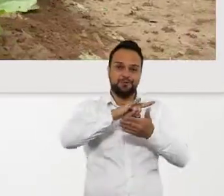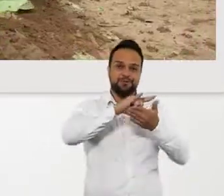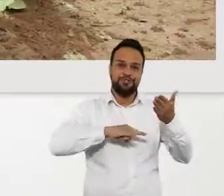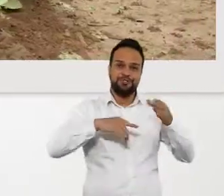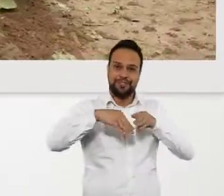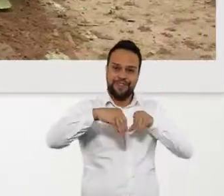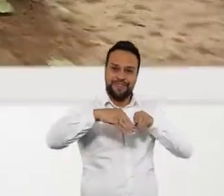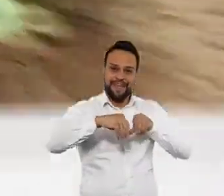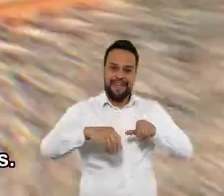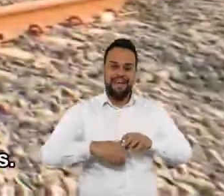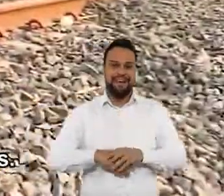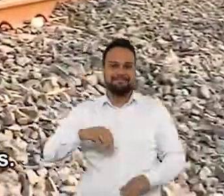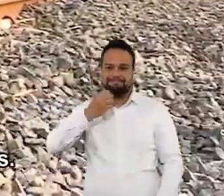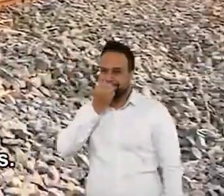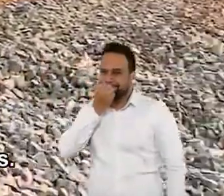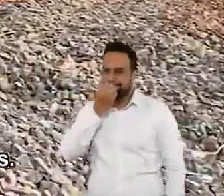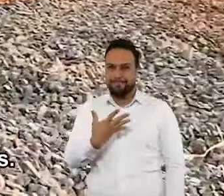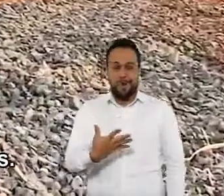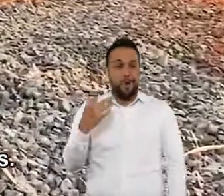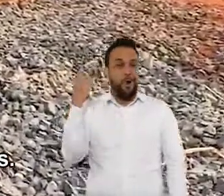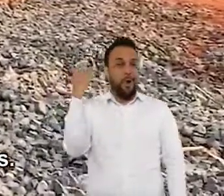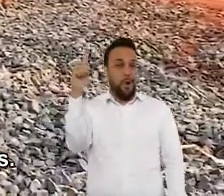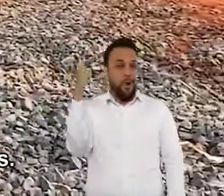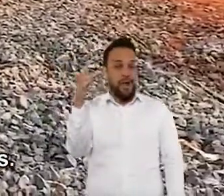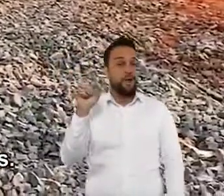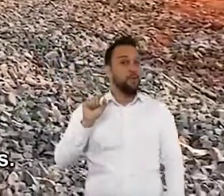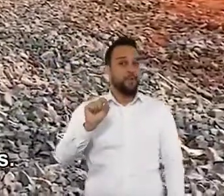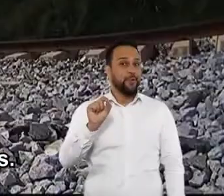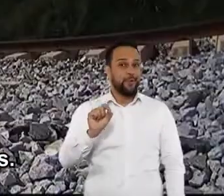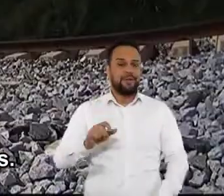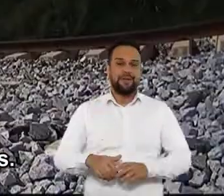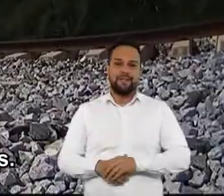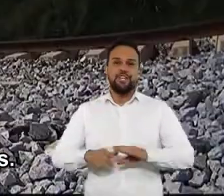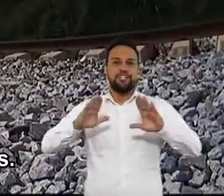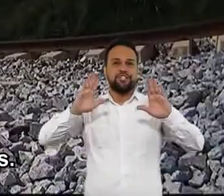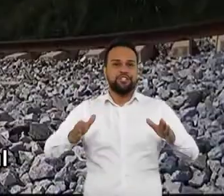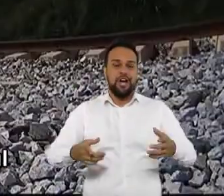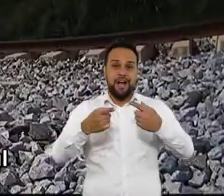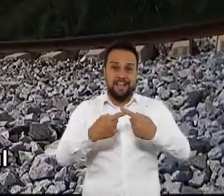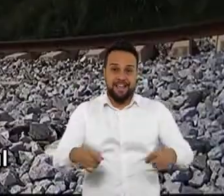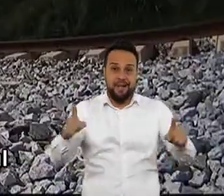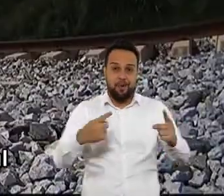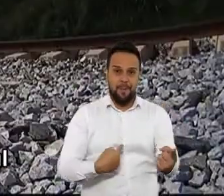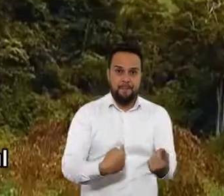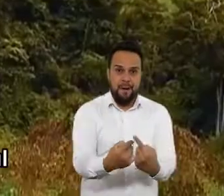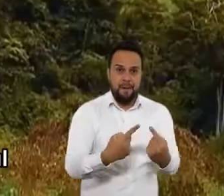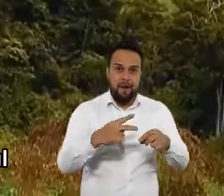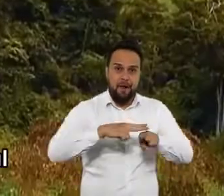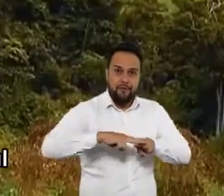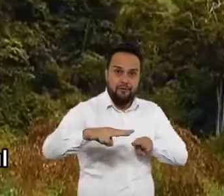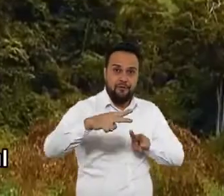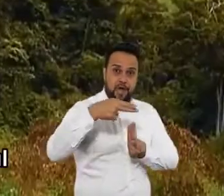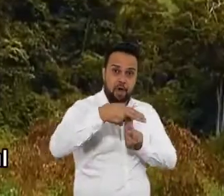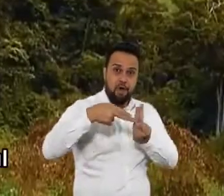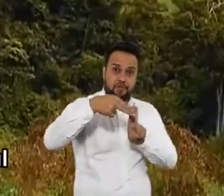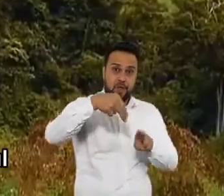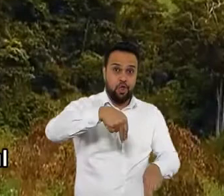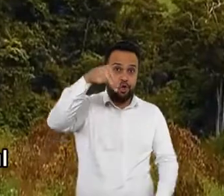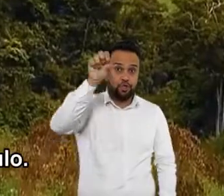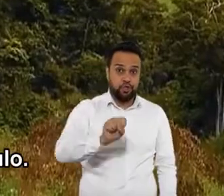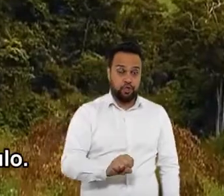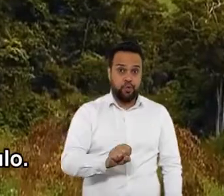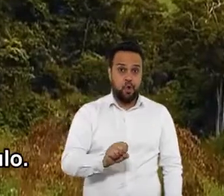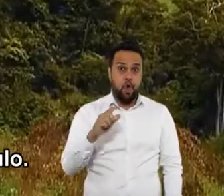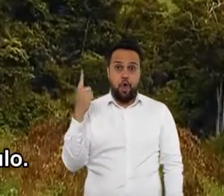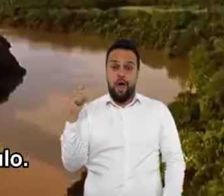o título de suas terras. E tem trem Bonso passando por aqui em Goiás. Já foi inaugurado o trecho da Ferrovia Norte